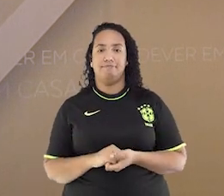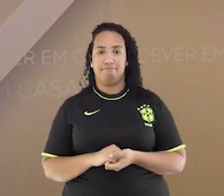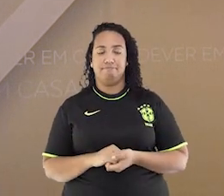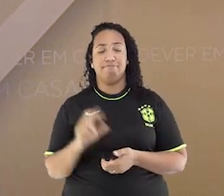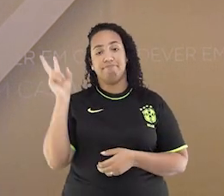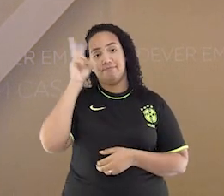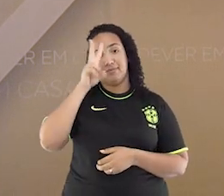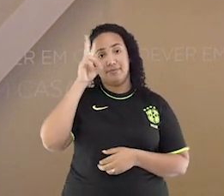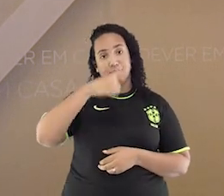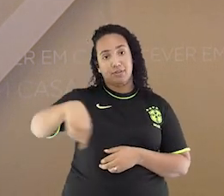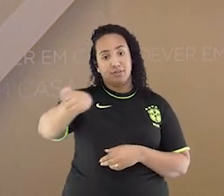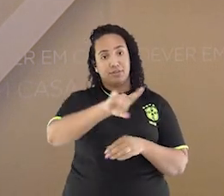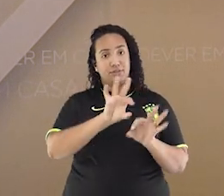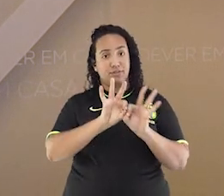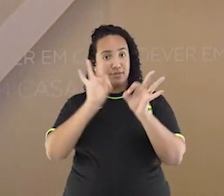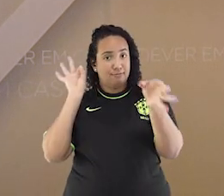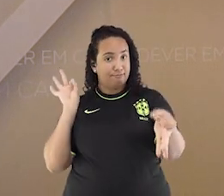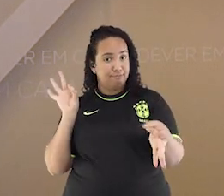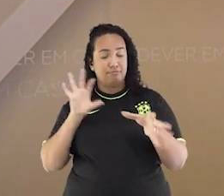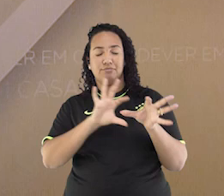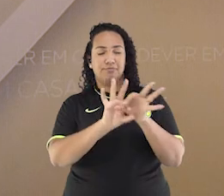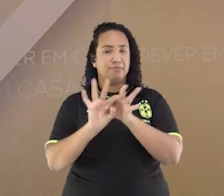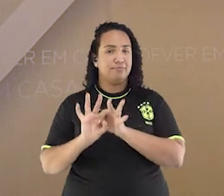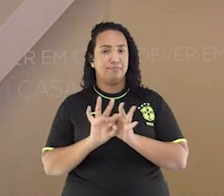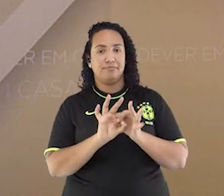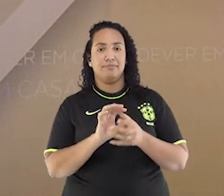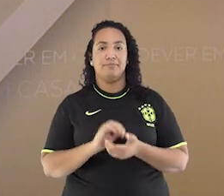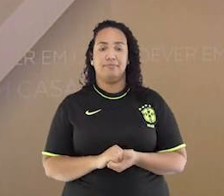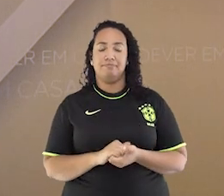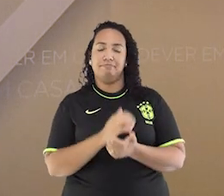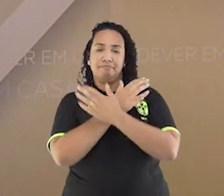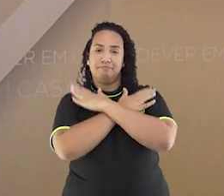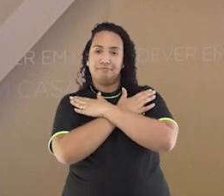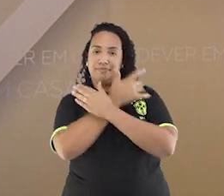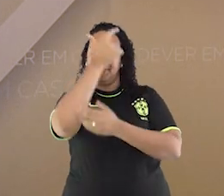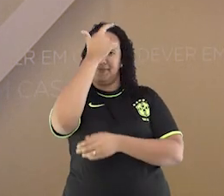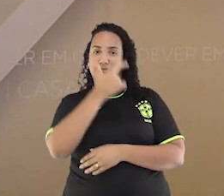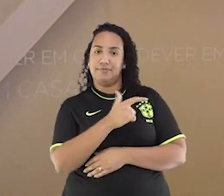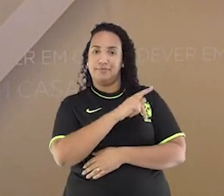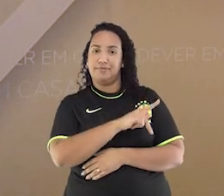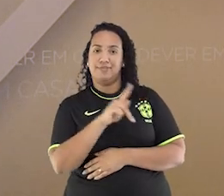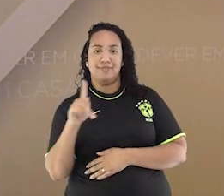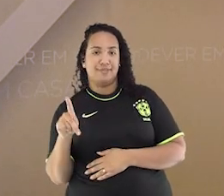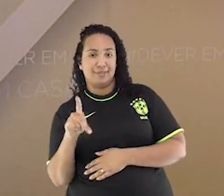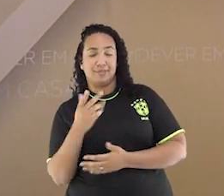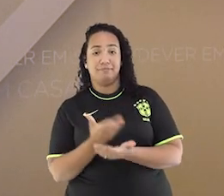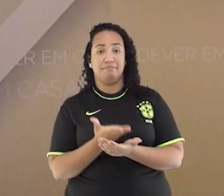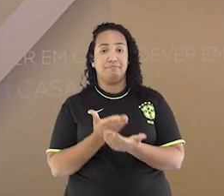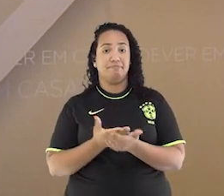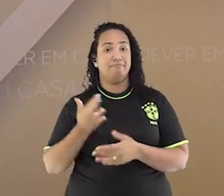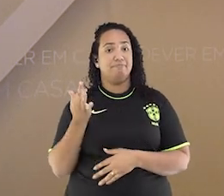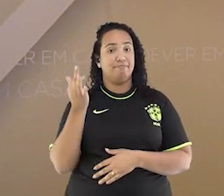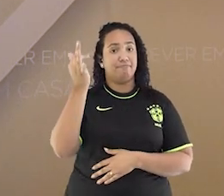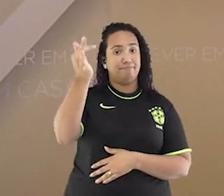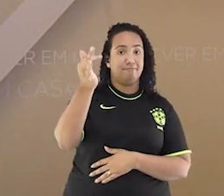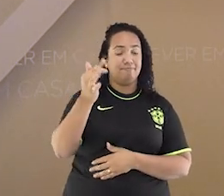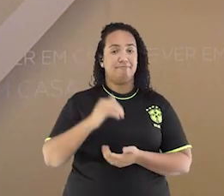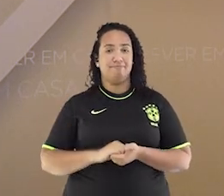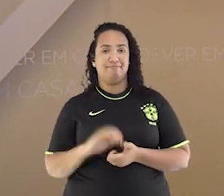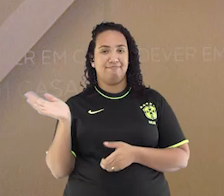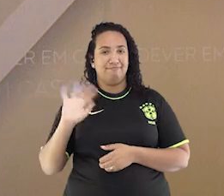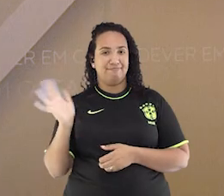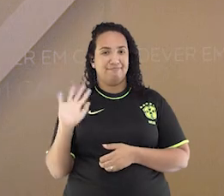E lembre-se, mesmo distantes, estamos juntos. Um grande abraço do professor Antônio e até o nosso próximo programa.